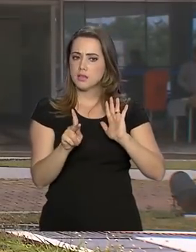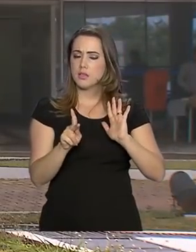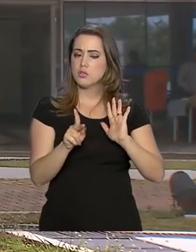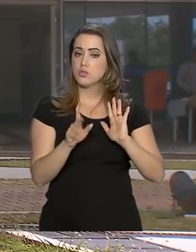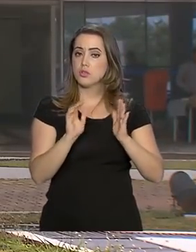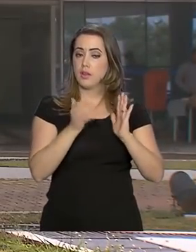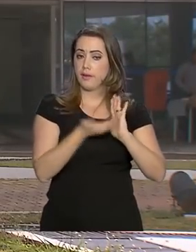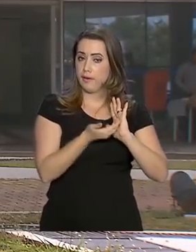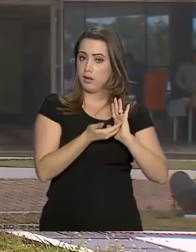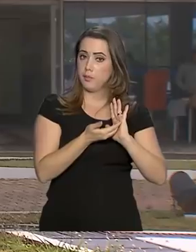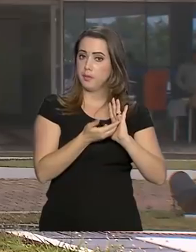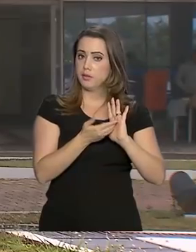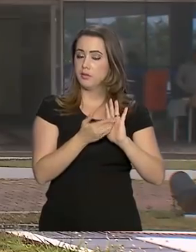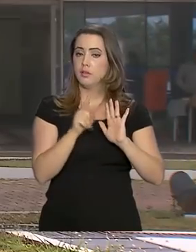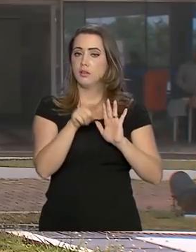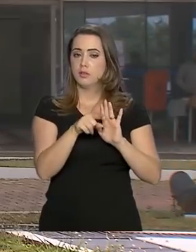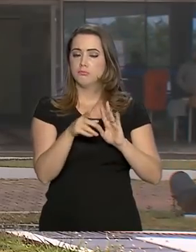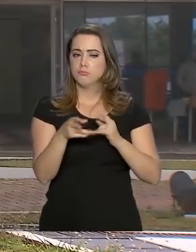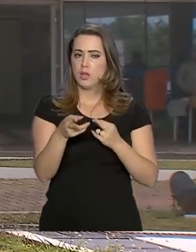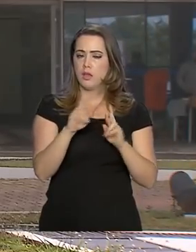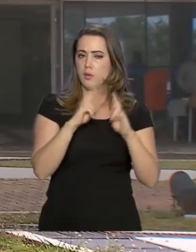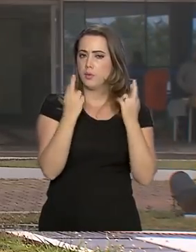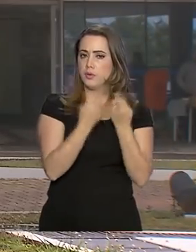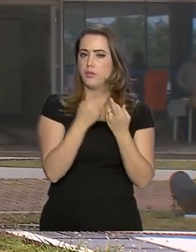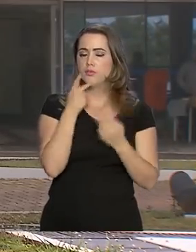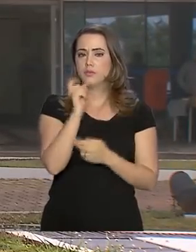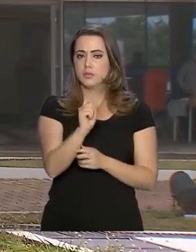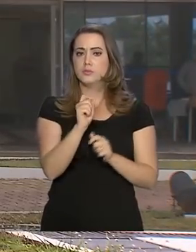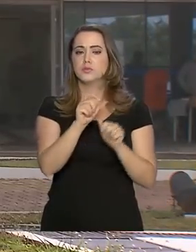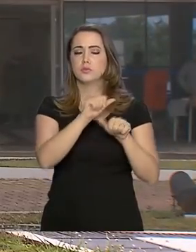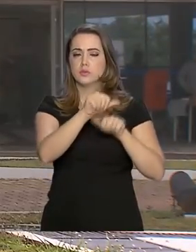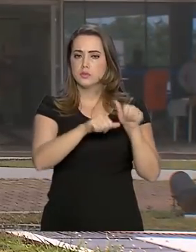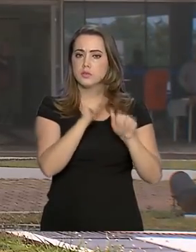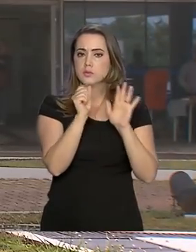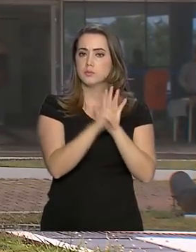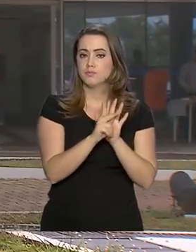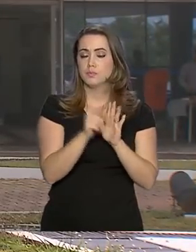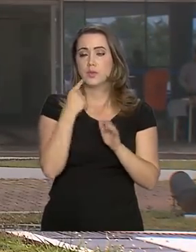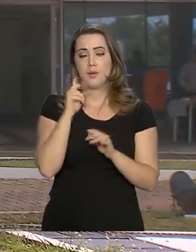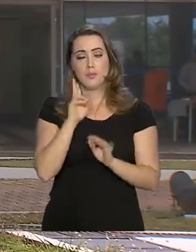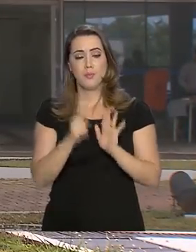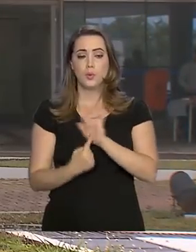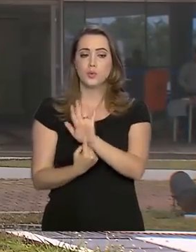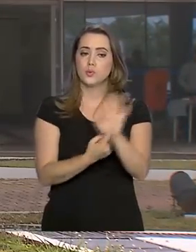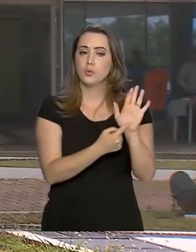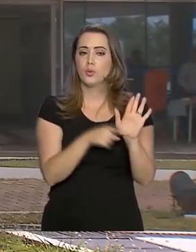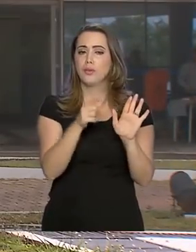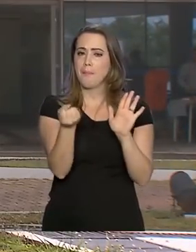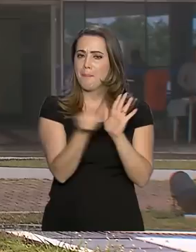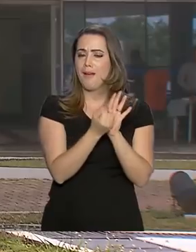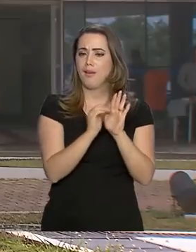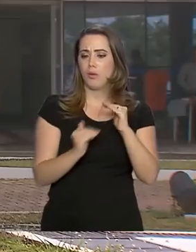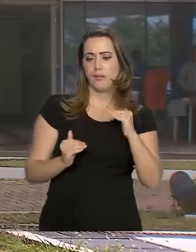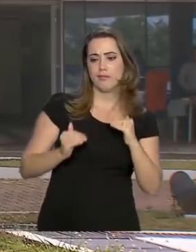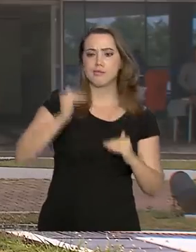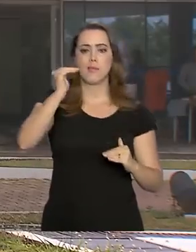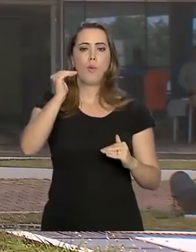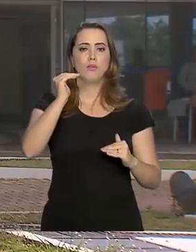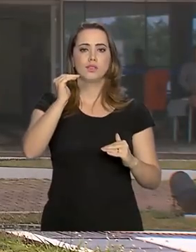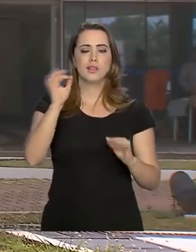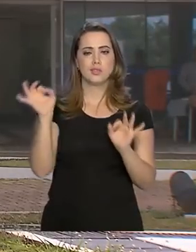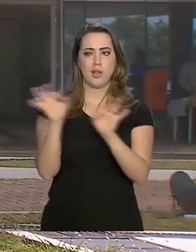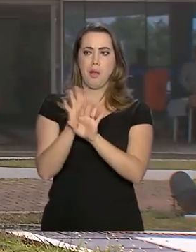reforma. Guedes disse que a Previdência brasileira é marcada por desigualdades e a ideia da nova proposta é acabar com